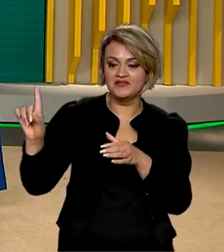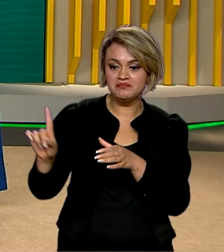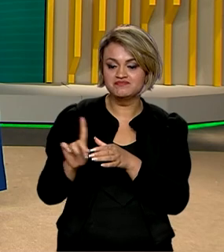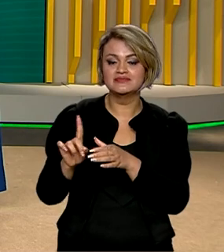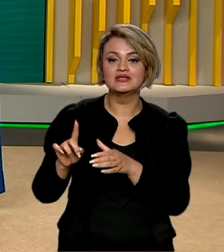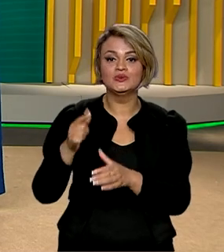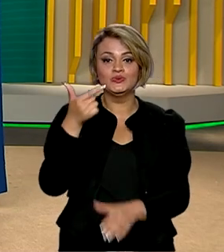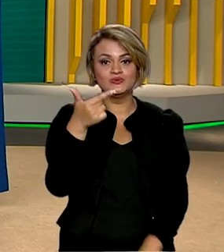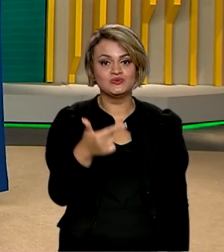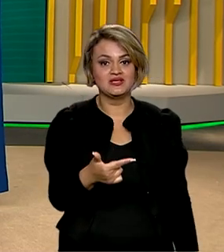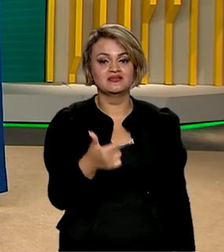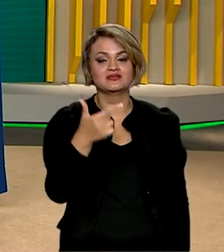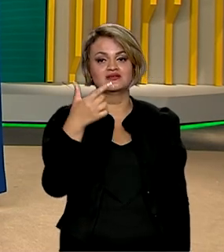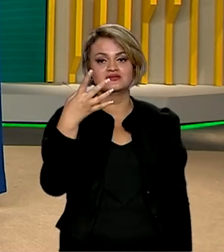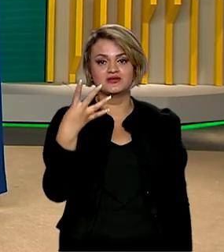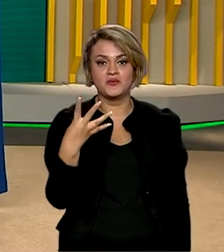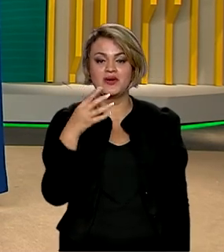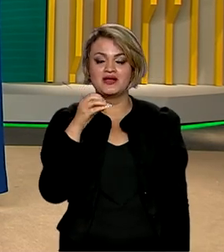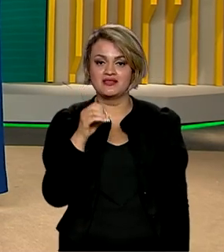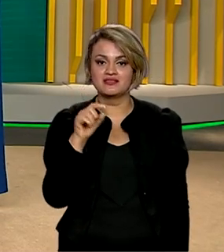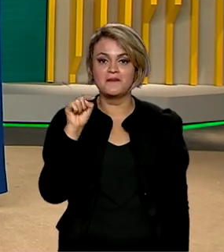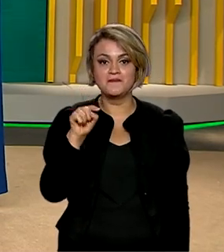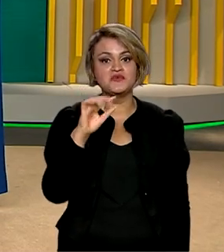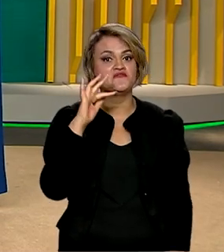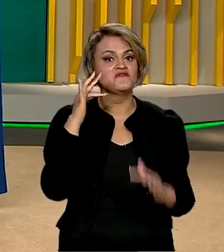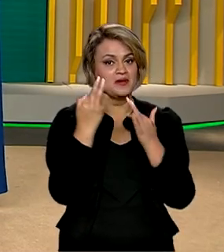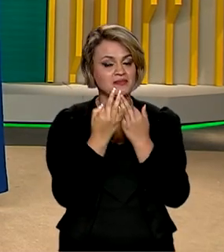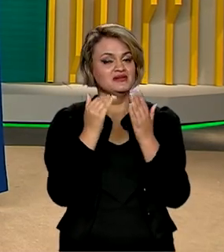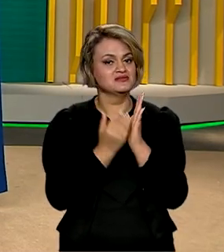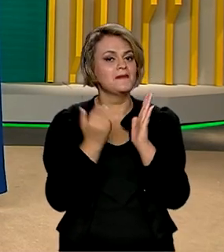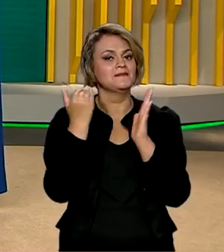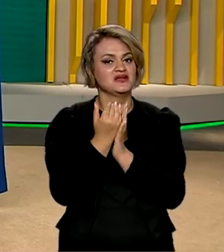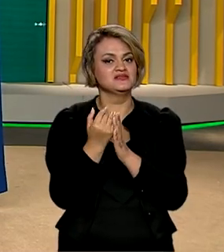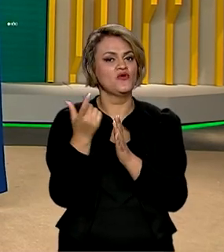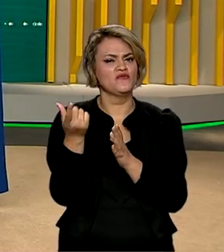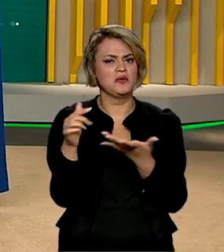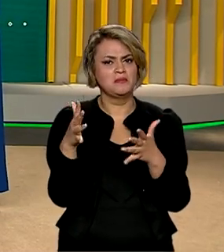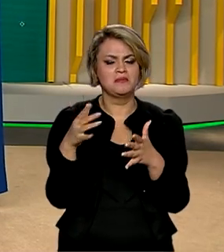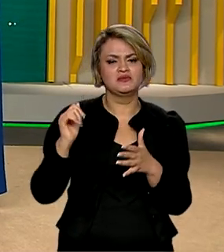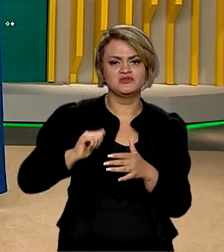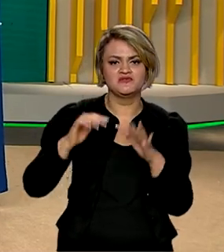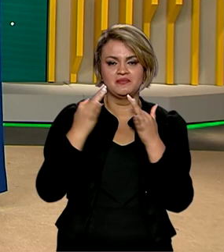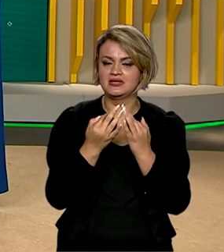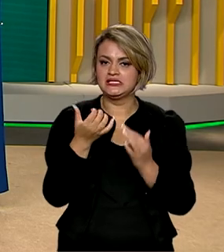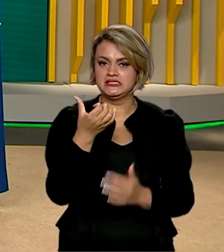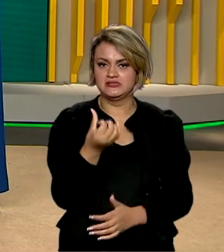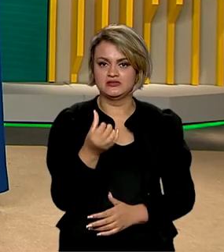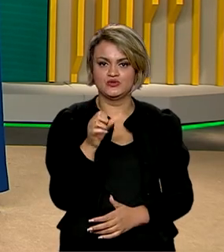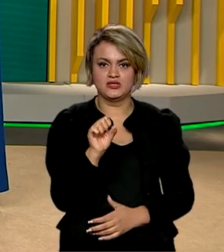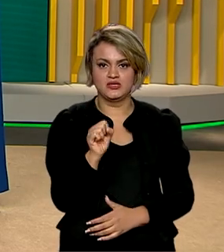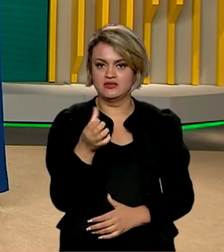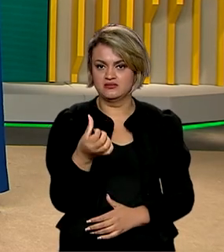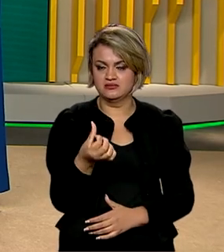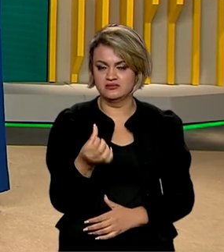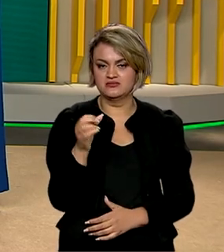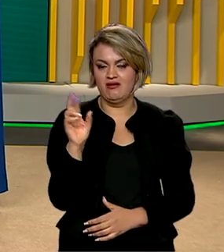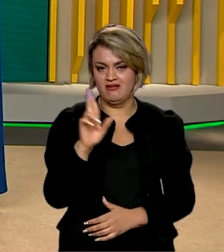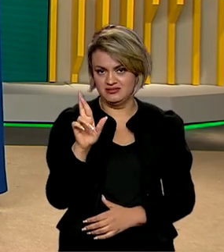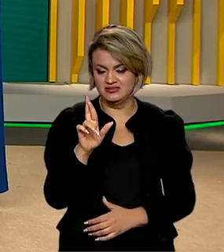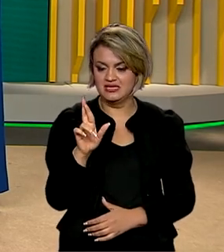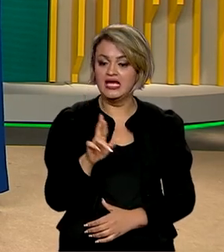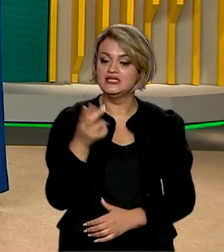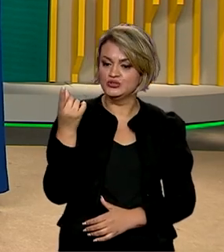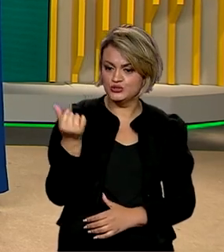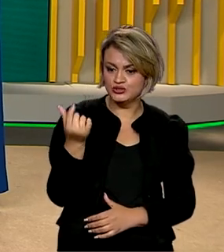atender 240 mil famílias a mais. O valor médio do pagamento é de R$ 686. O dinheiro